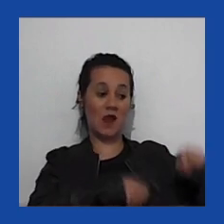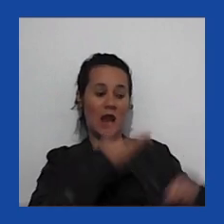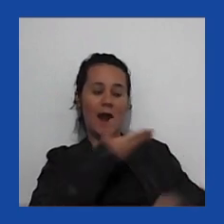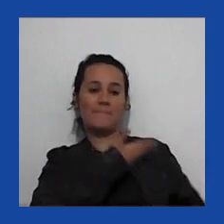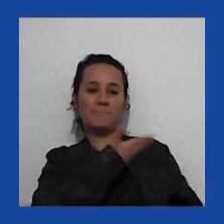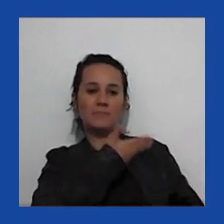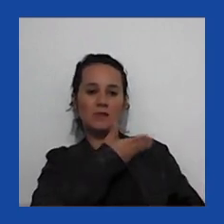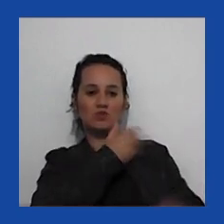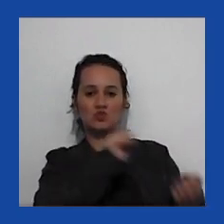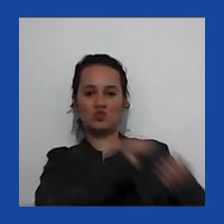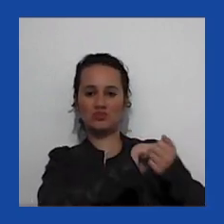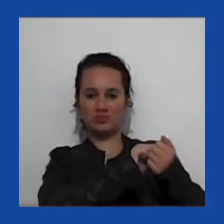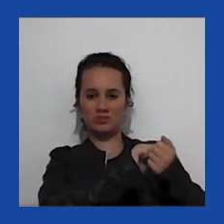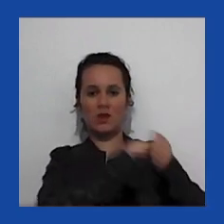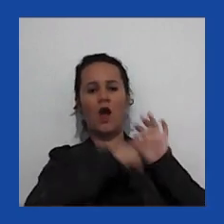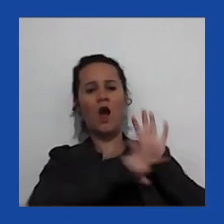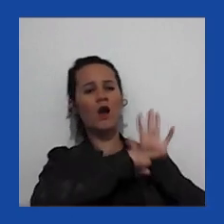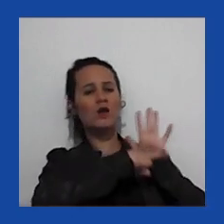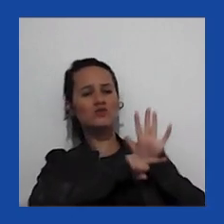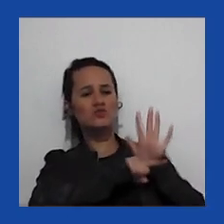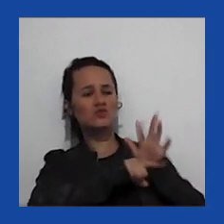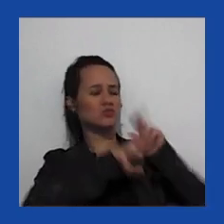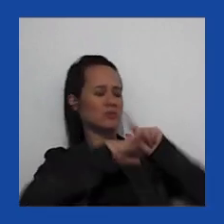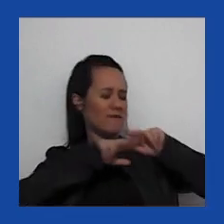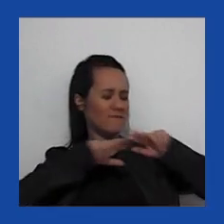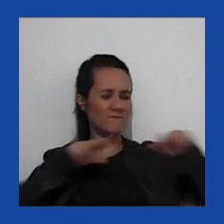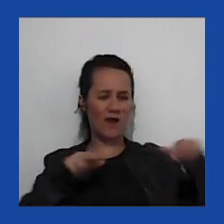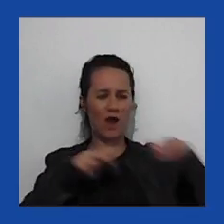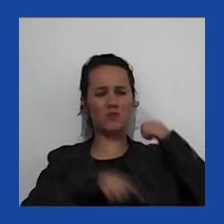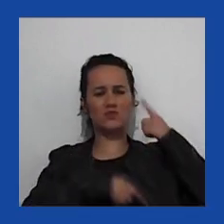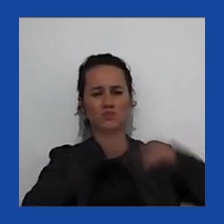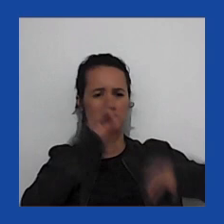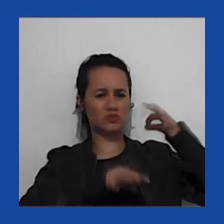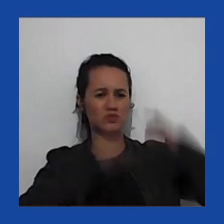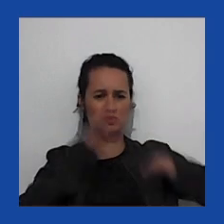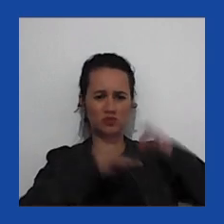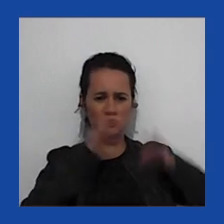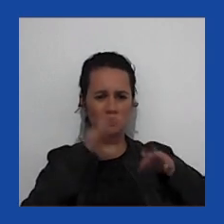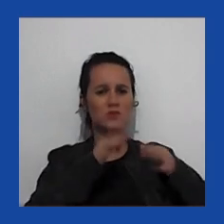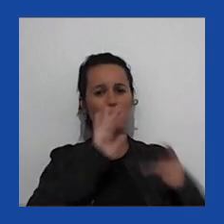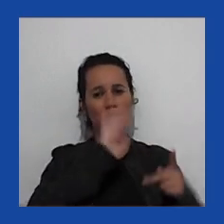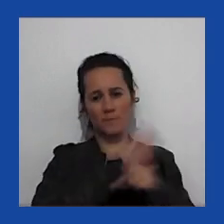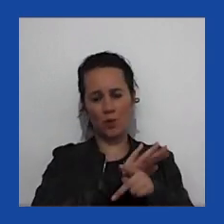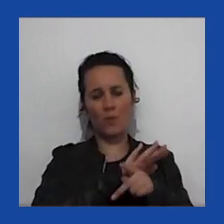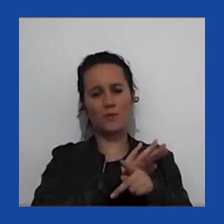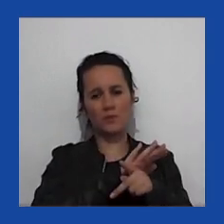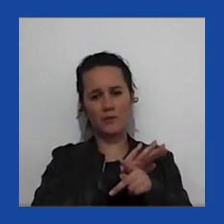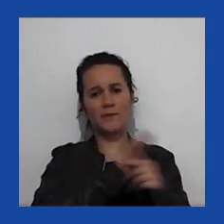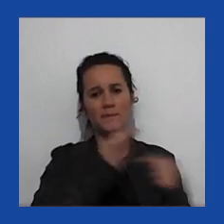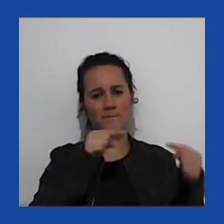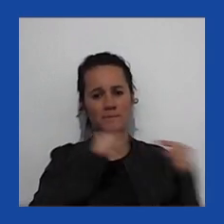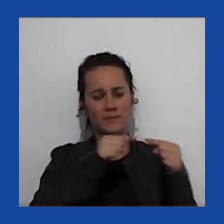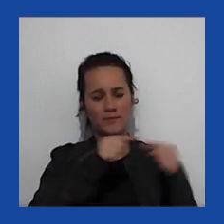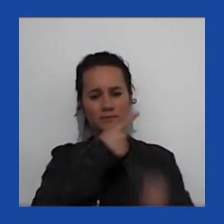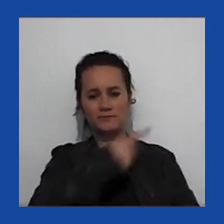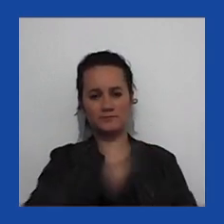que ajudou ele em várias ações judiciais, como ele era empresário imobiliário.